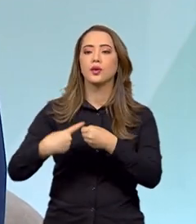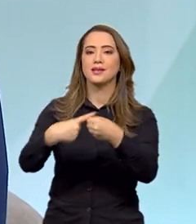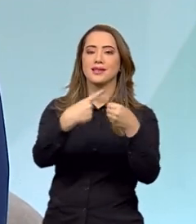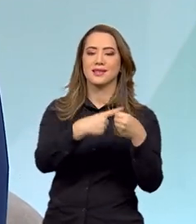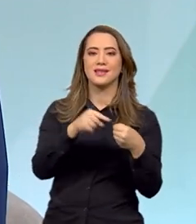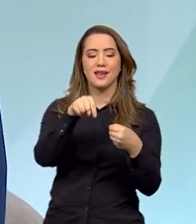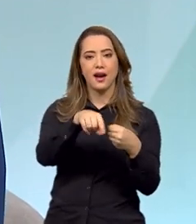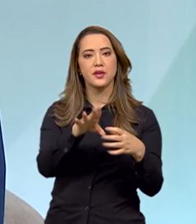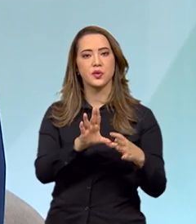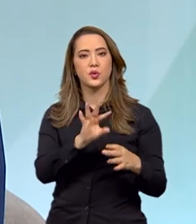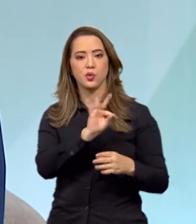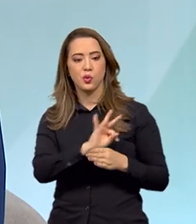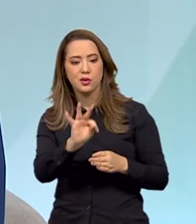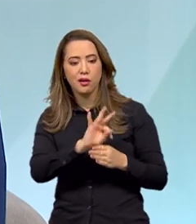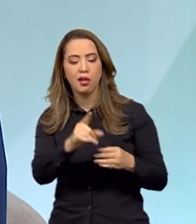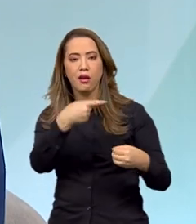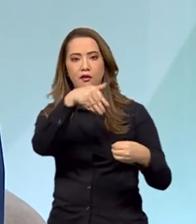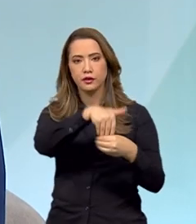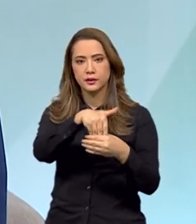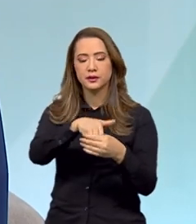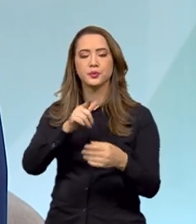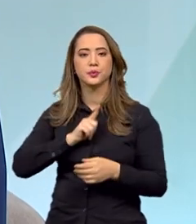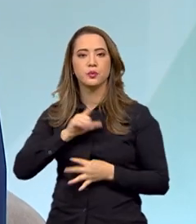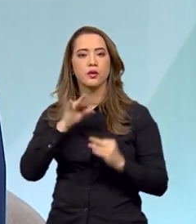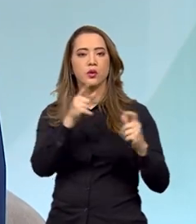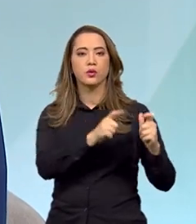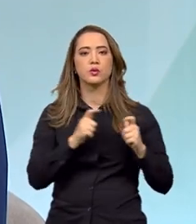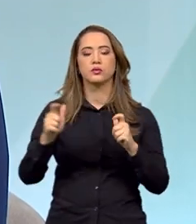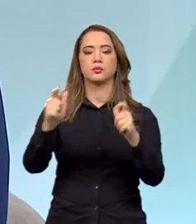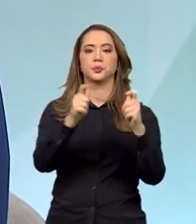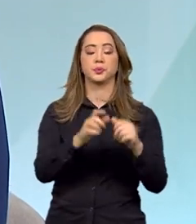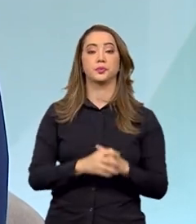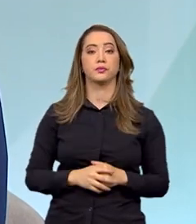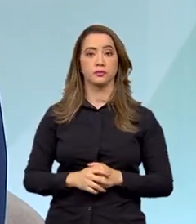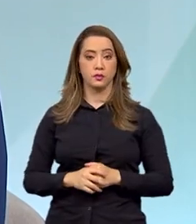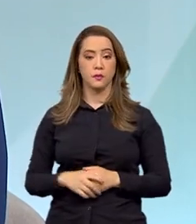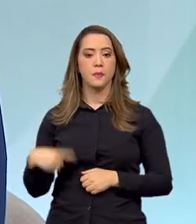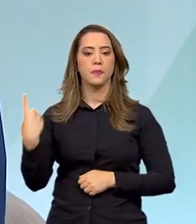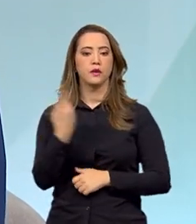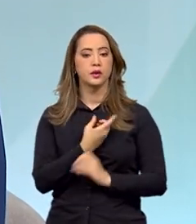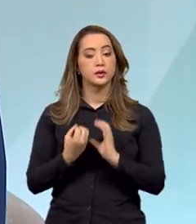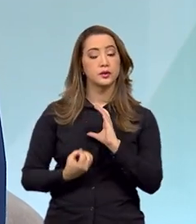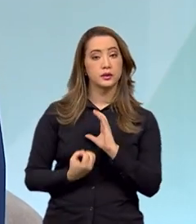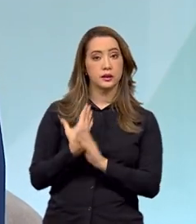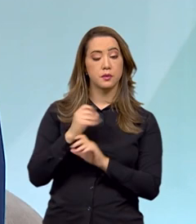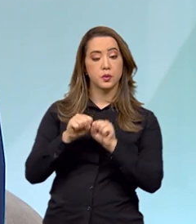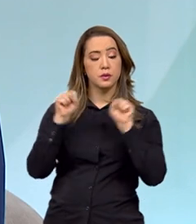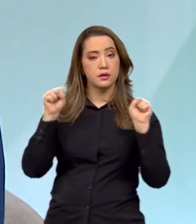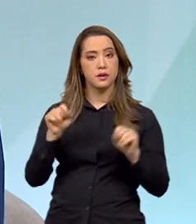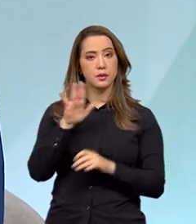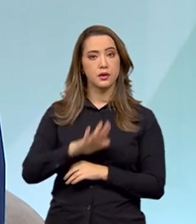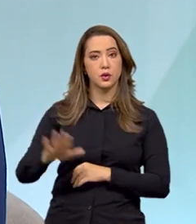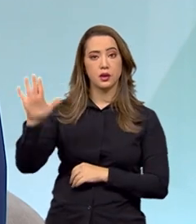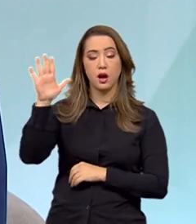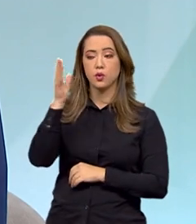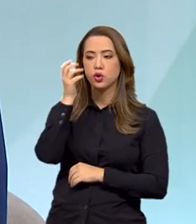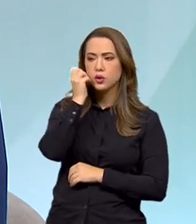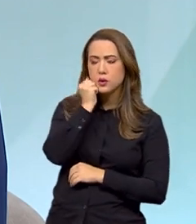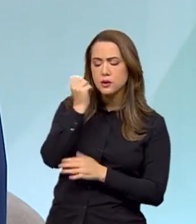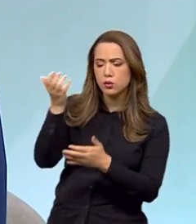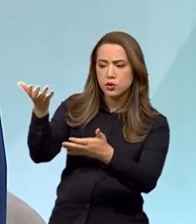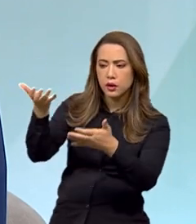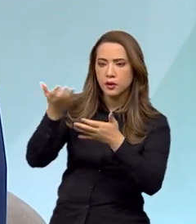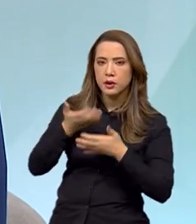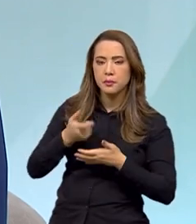legitimados para fazer a proteção da infância em todos os territórios. Nós criamos um sistema nacional de adoção e de acolhimento